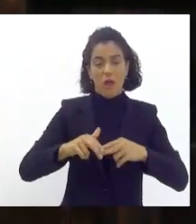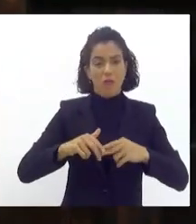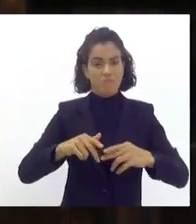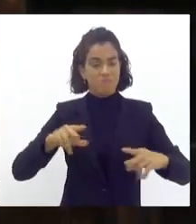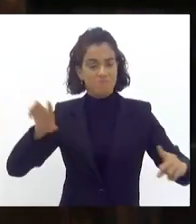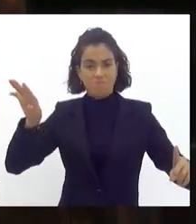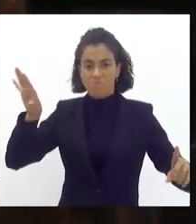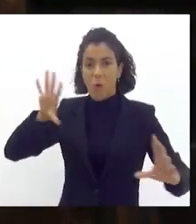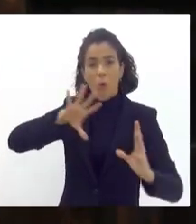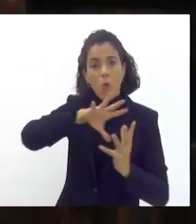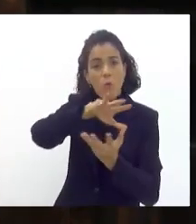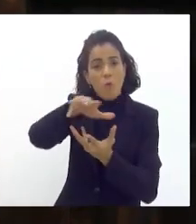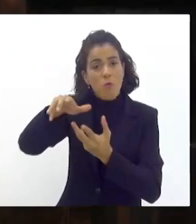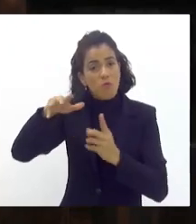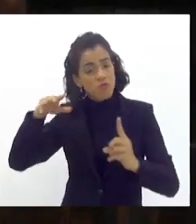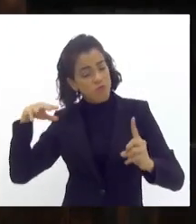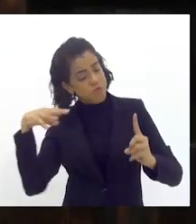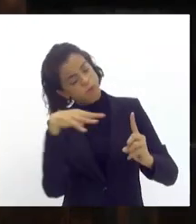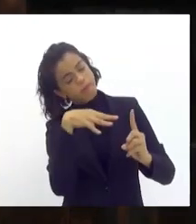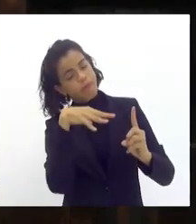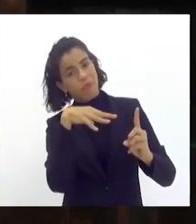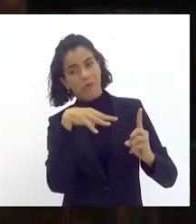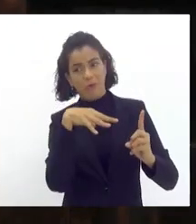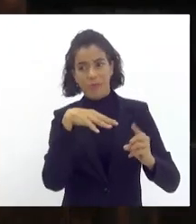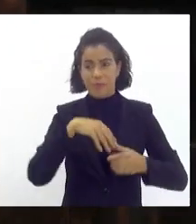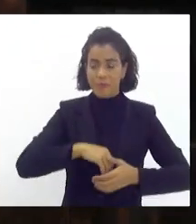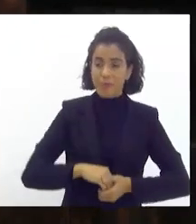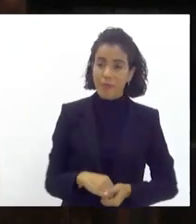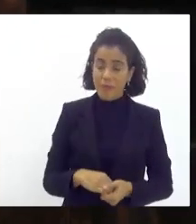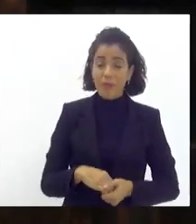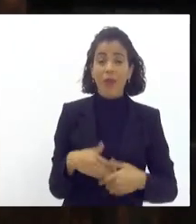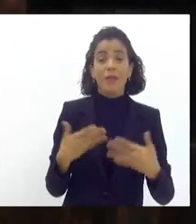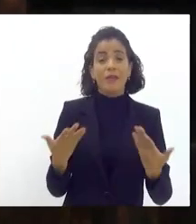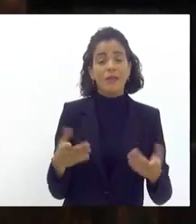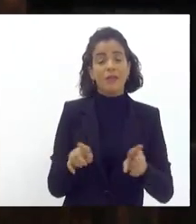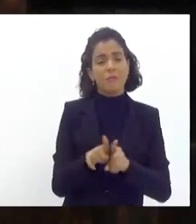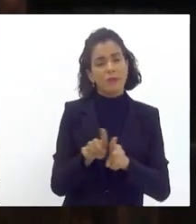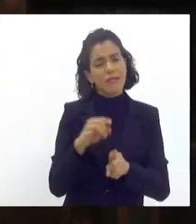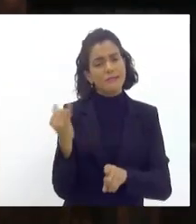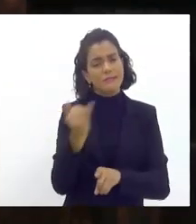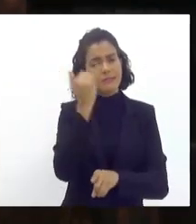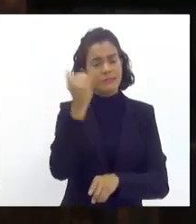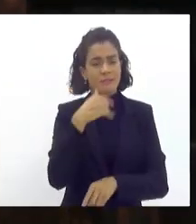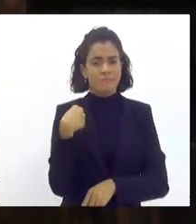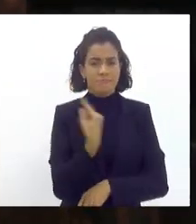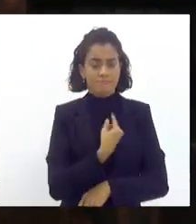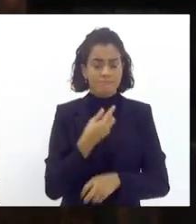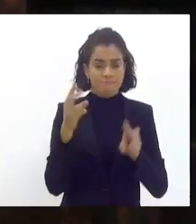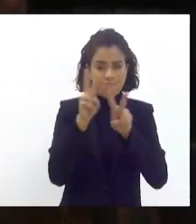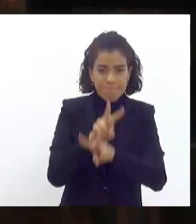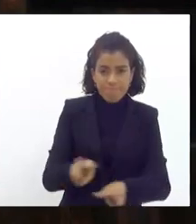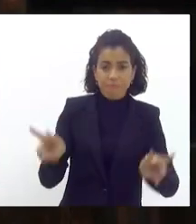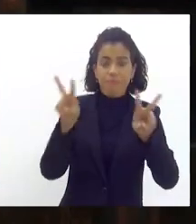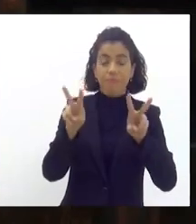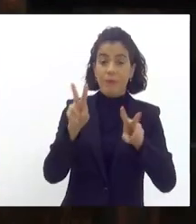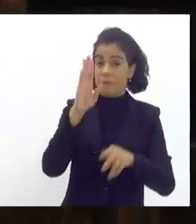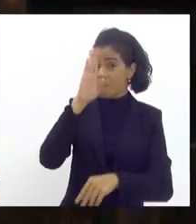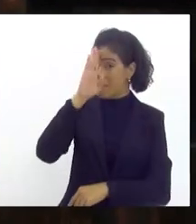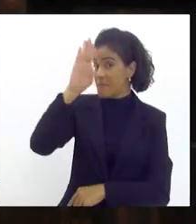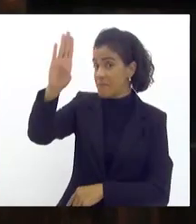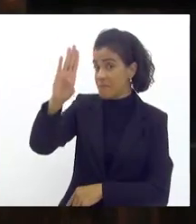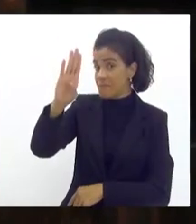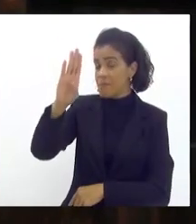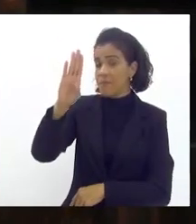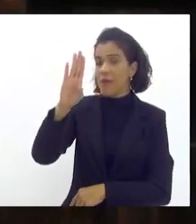apresenta do nosso país para o mundo afora mas é importante que a gente enxergue que ele também está presente principalmente